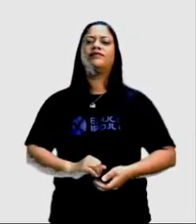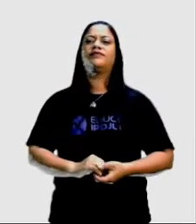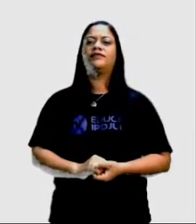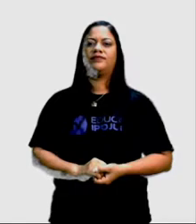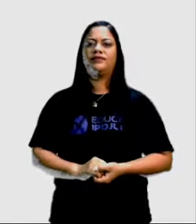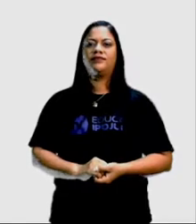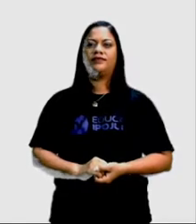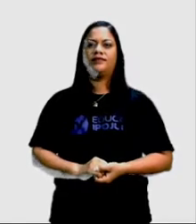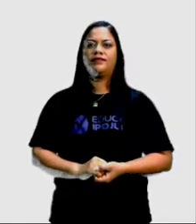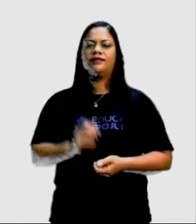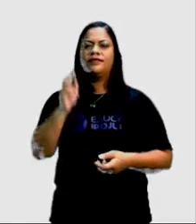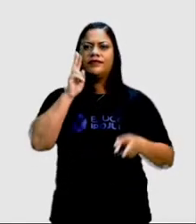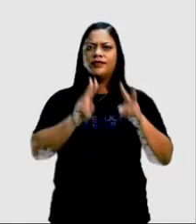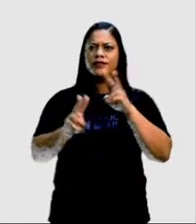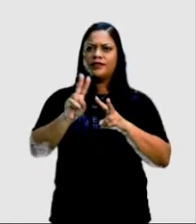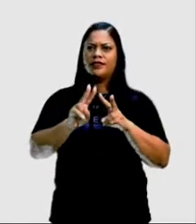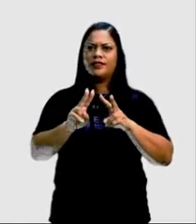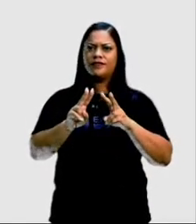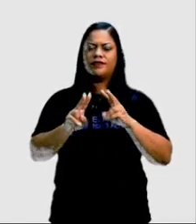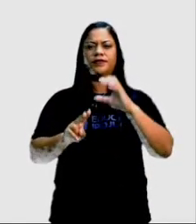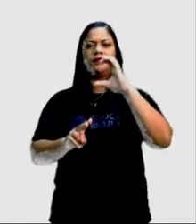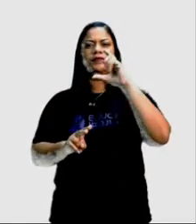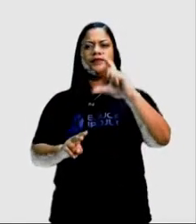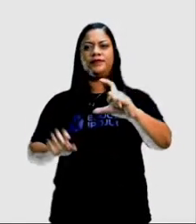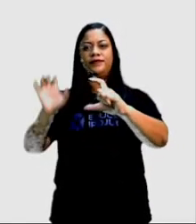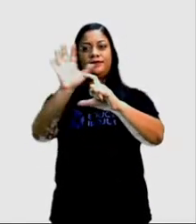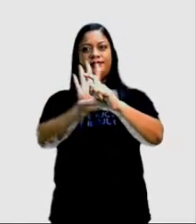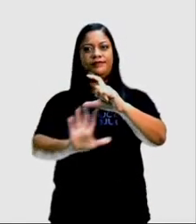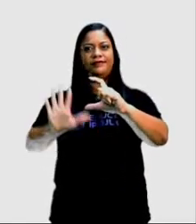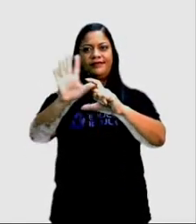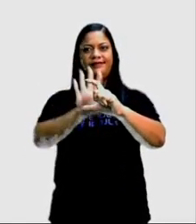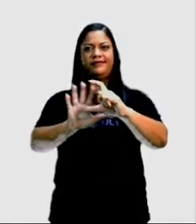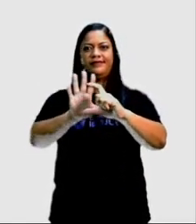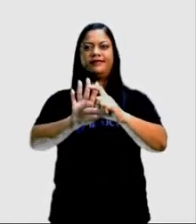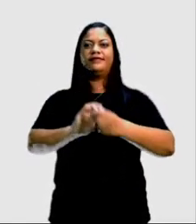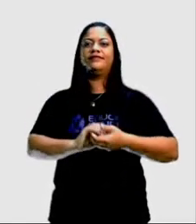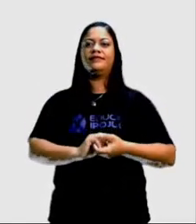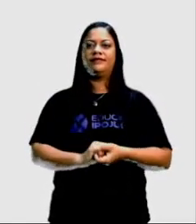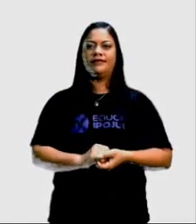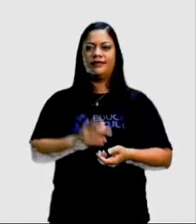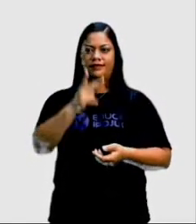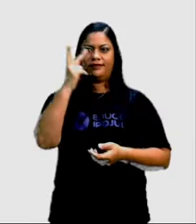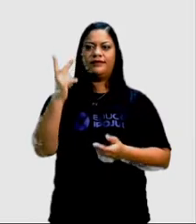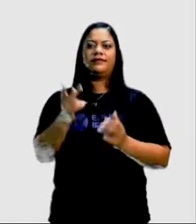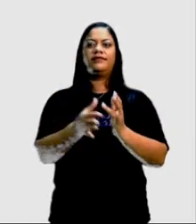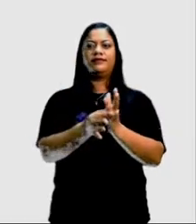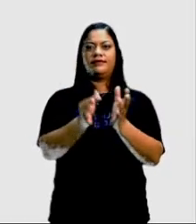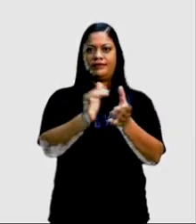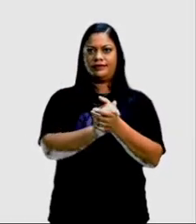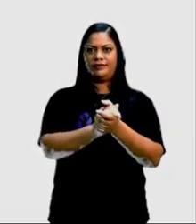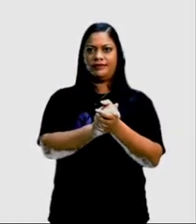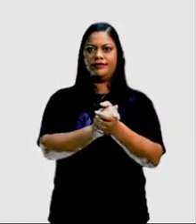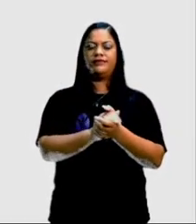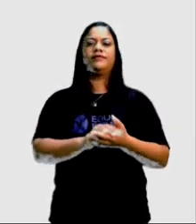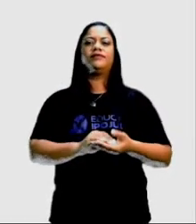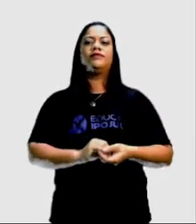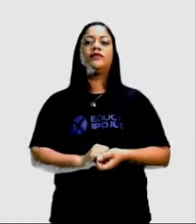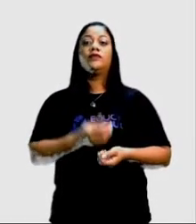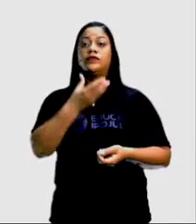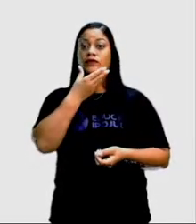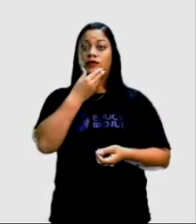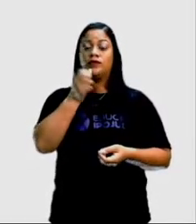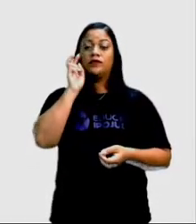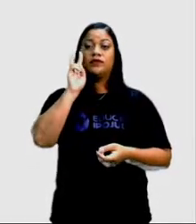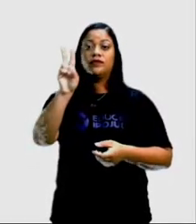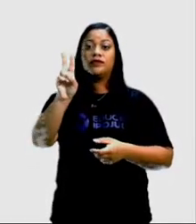Vamos observar essa chave aqui. Olha que interessante. Provavelmente é um casal, marido e mulher. O marido